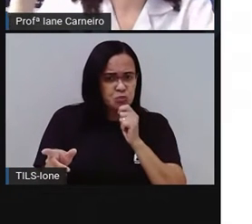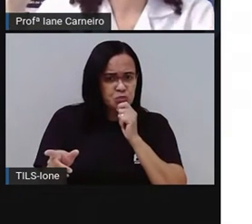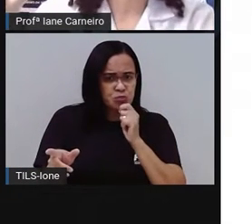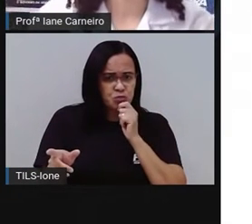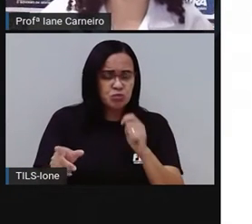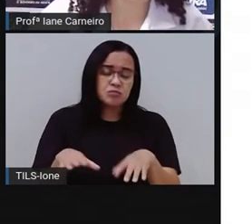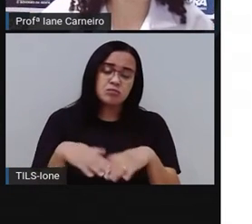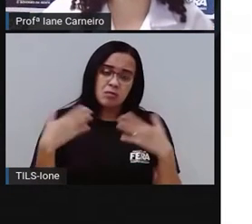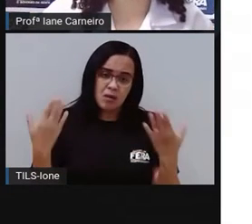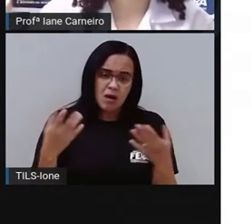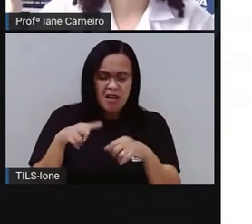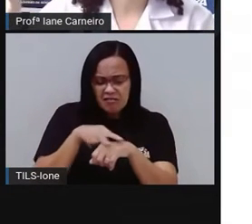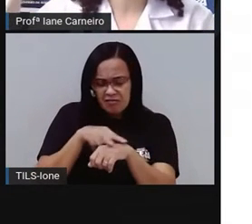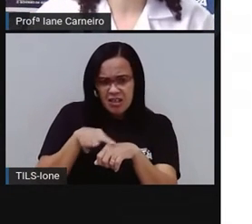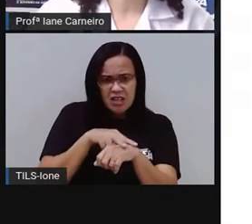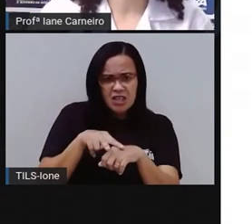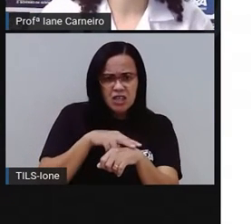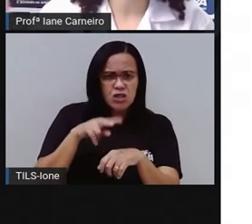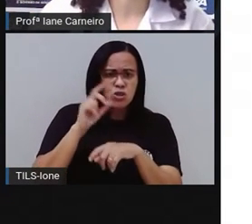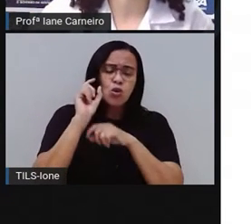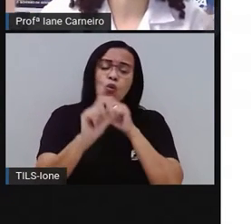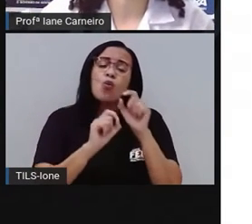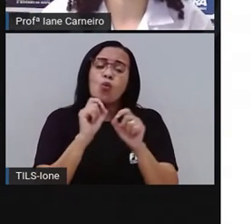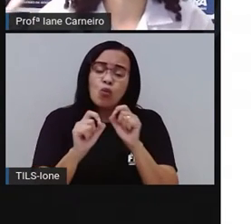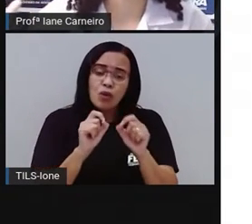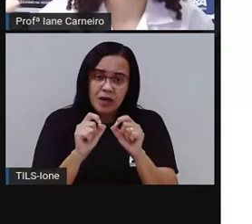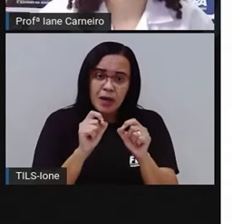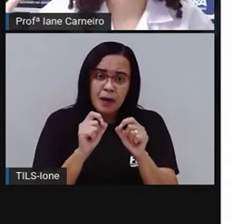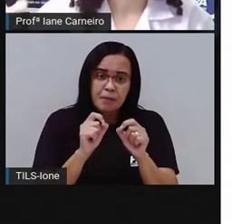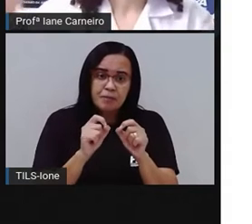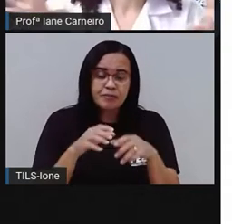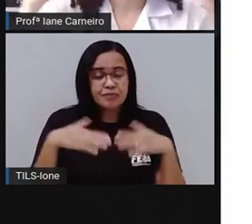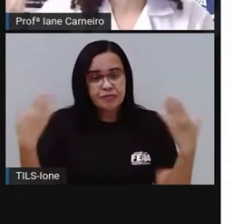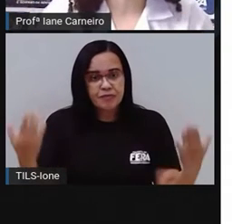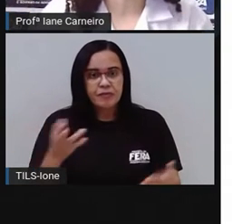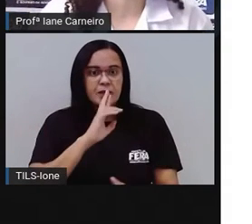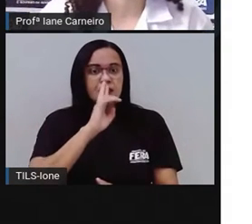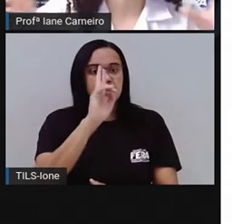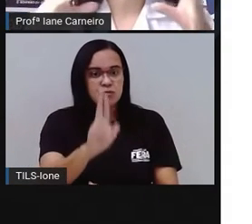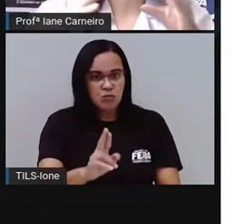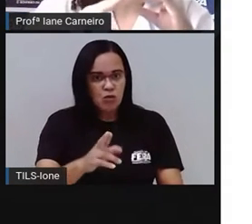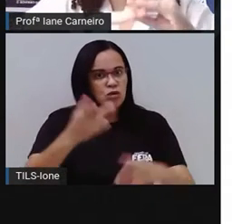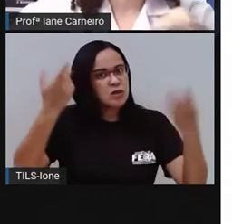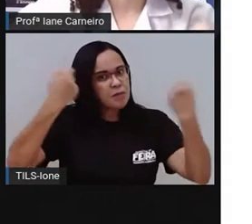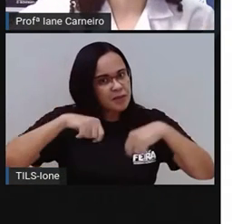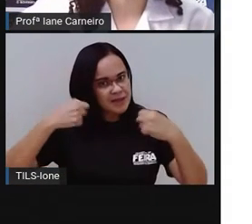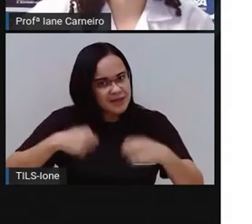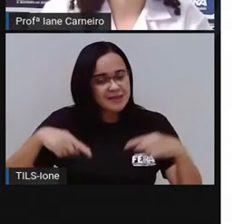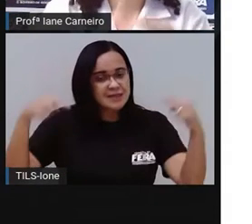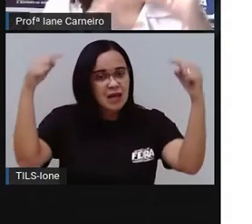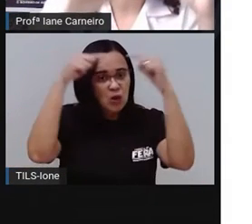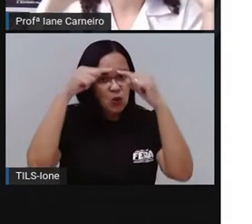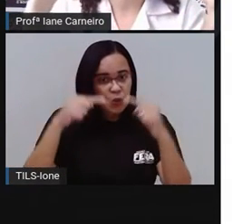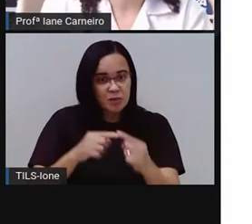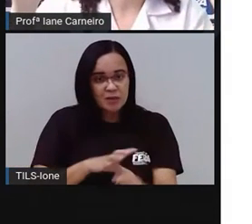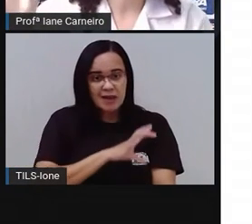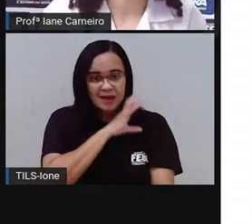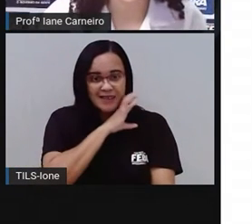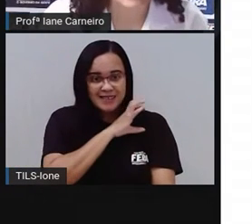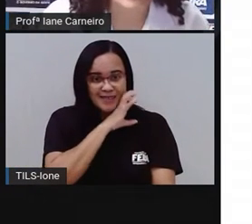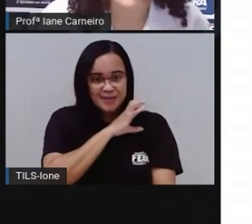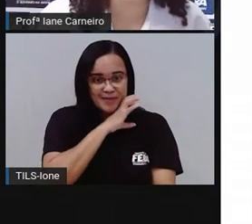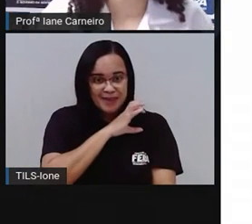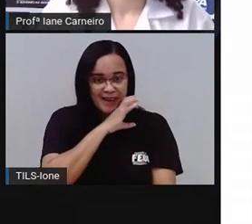pode ser verde, né? Lembrando que a resposta tinha que ter a ver com um animal. Então, gente tinha que escolher, dentre os animais que